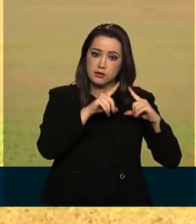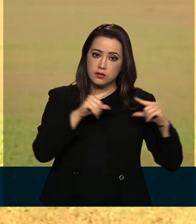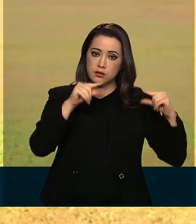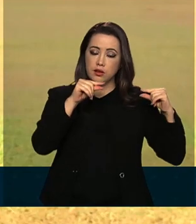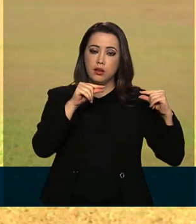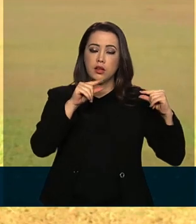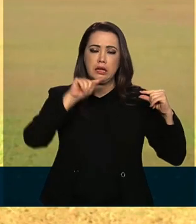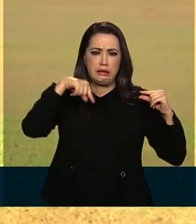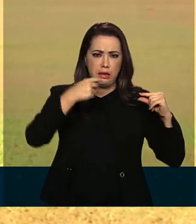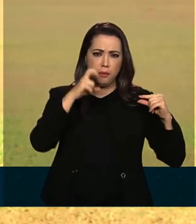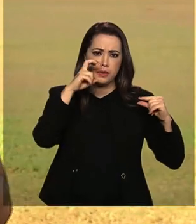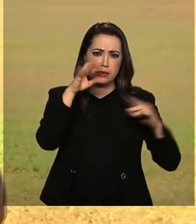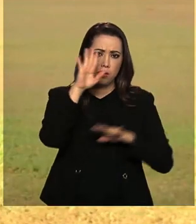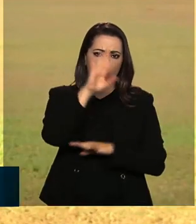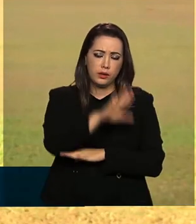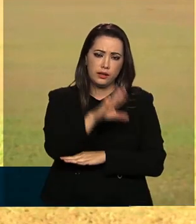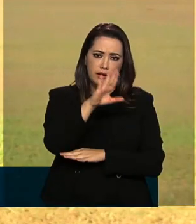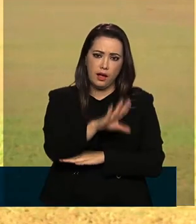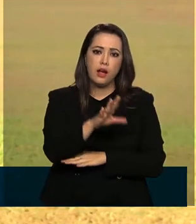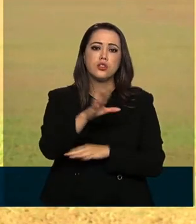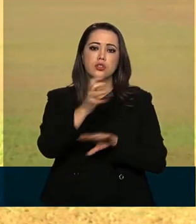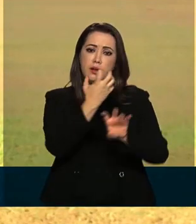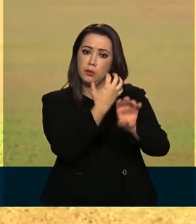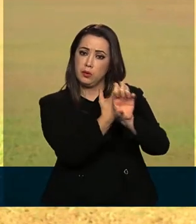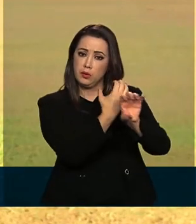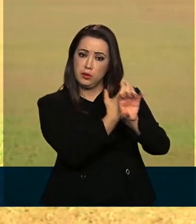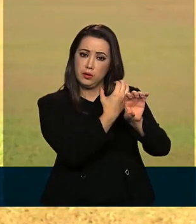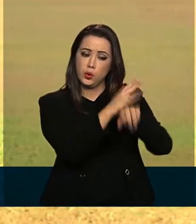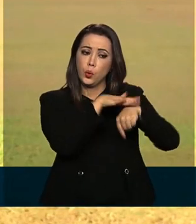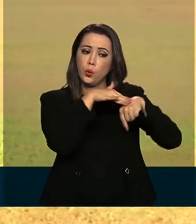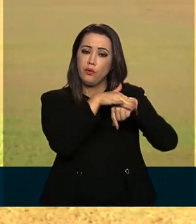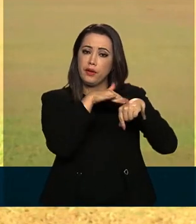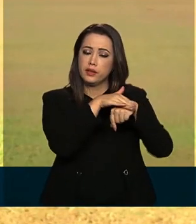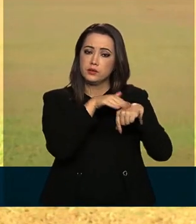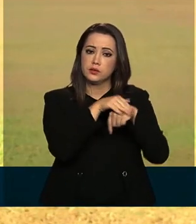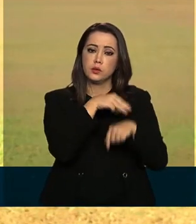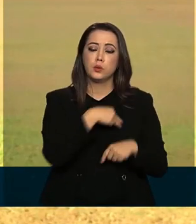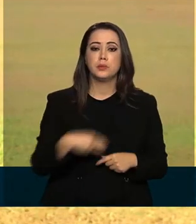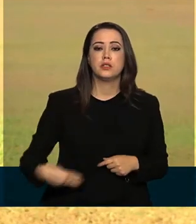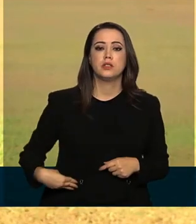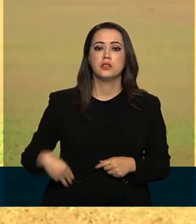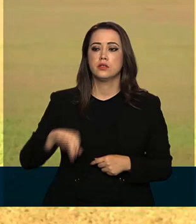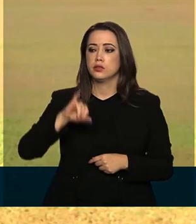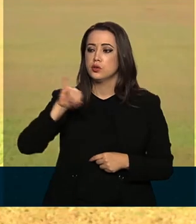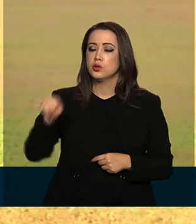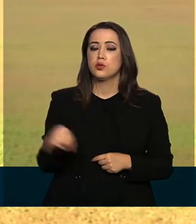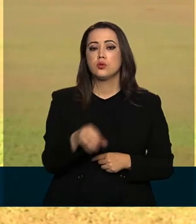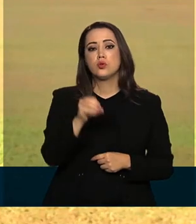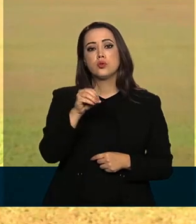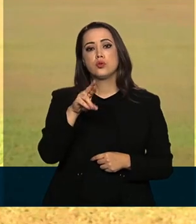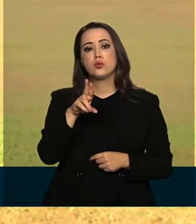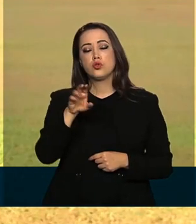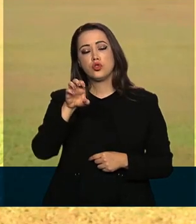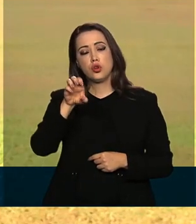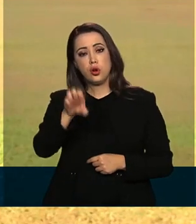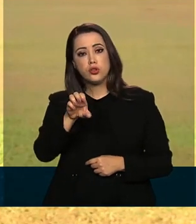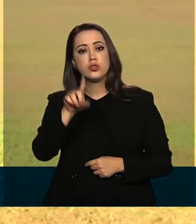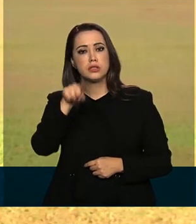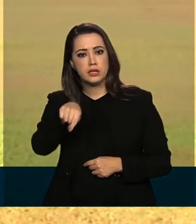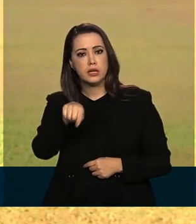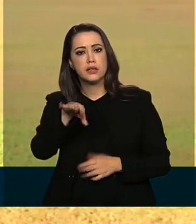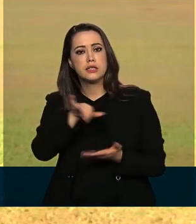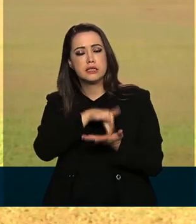Daqui a pouco, às cinco da tarde, por videoconferência, ele tem uma conversa com o ministro Jorge Antônio de Oliveira, que é da Secretaria